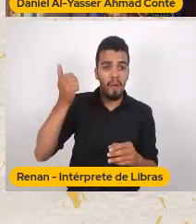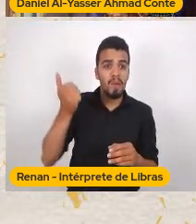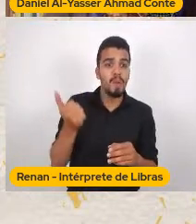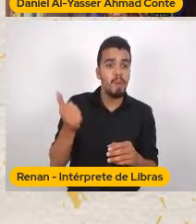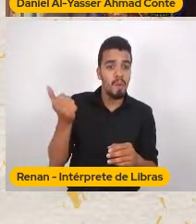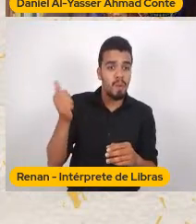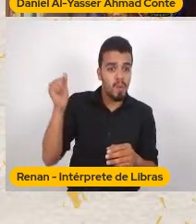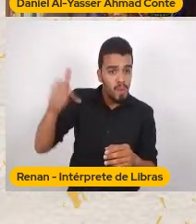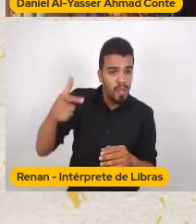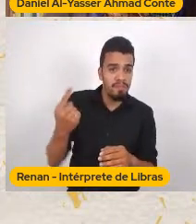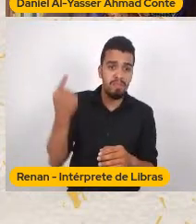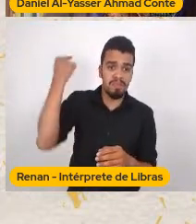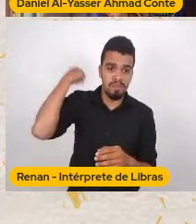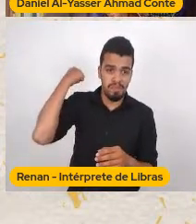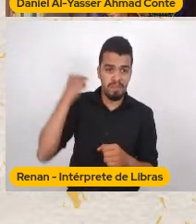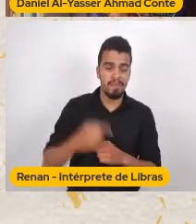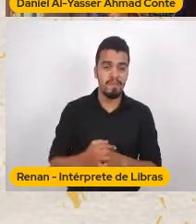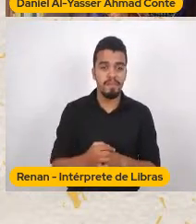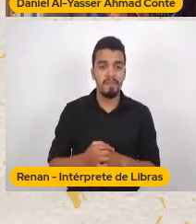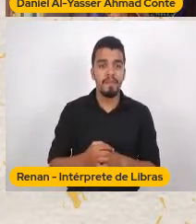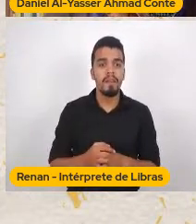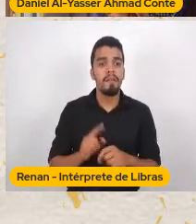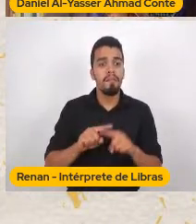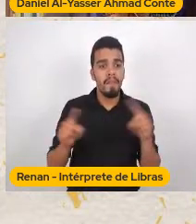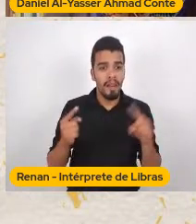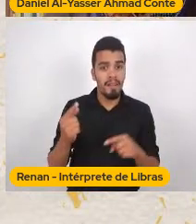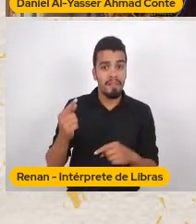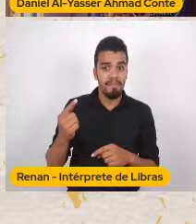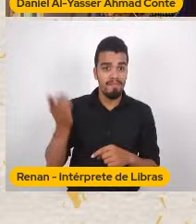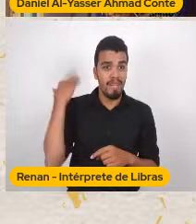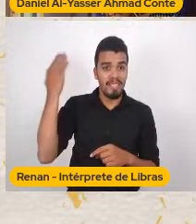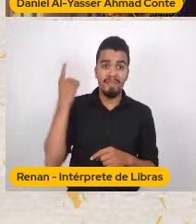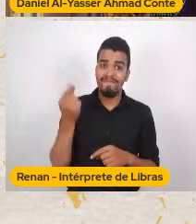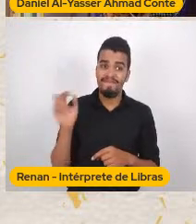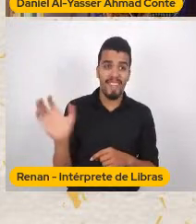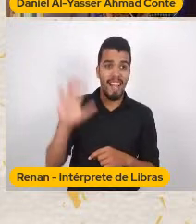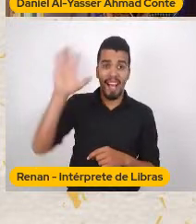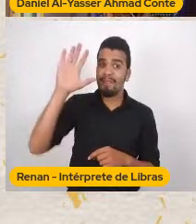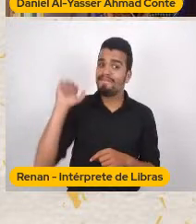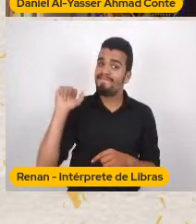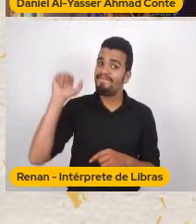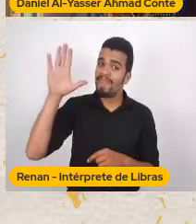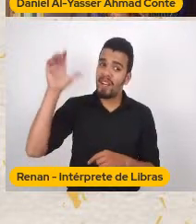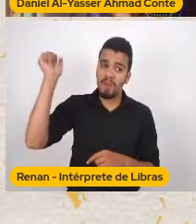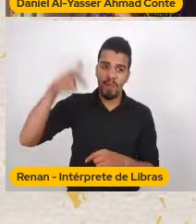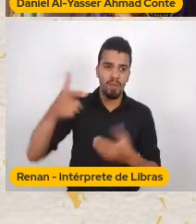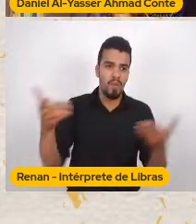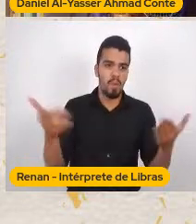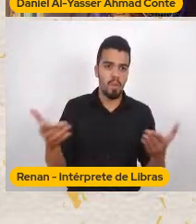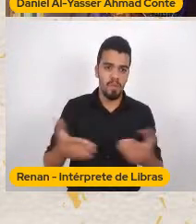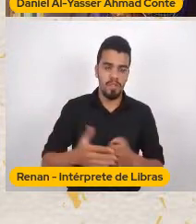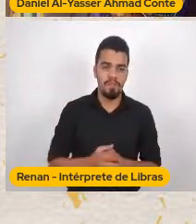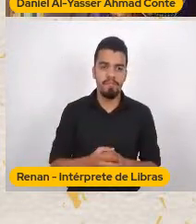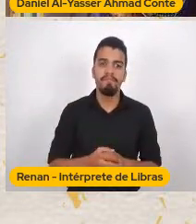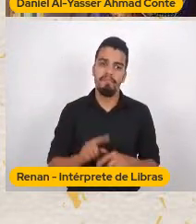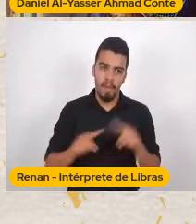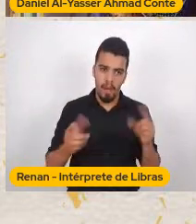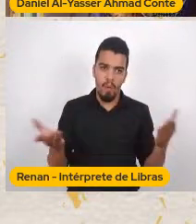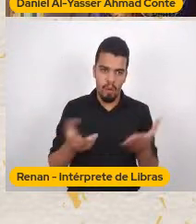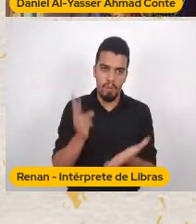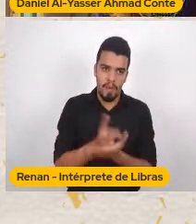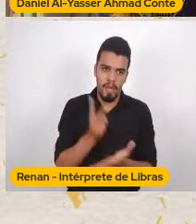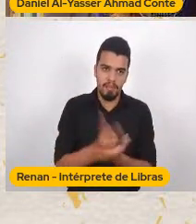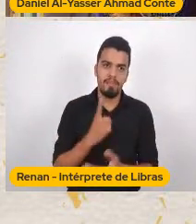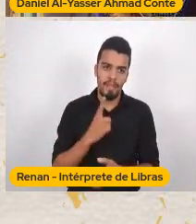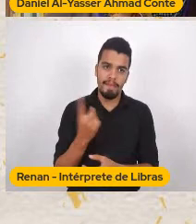e Jerry Pernalonga Todos baseados Na resolutividade Dos problemas A partir da violência Todos baseados Na